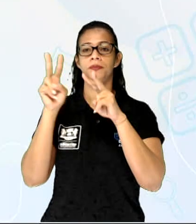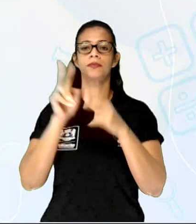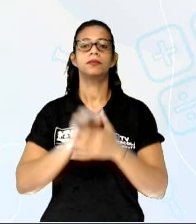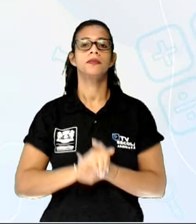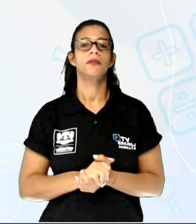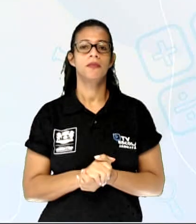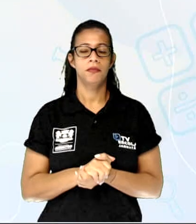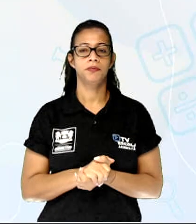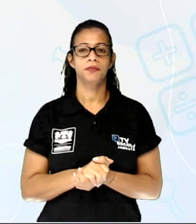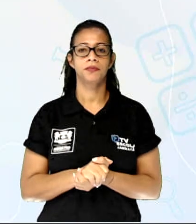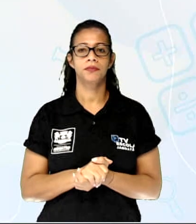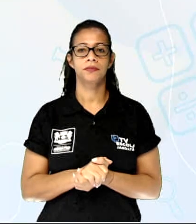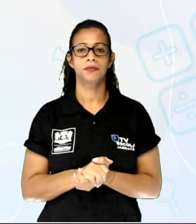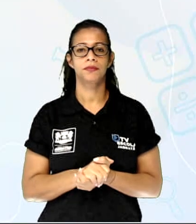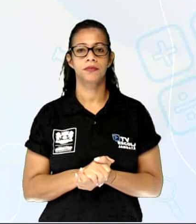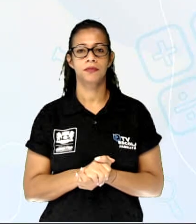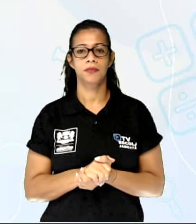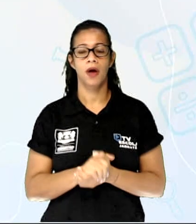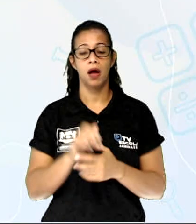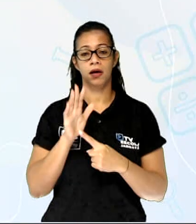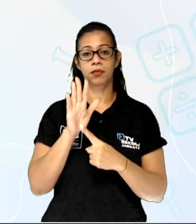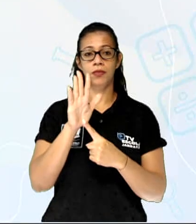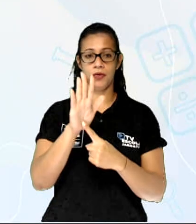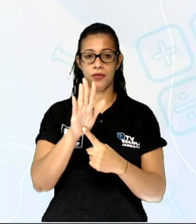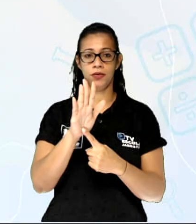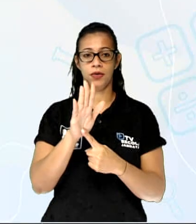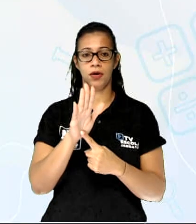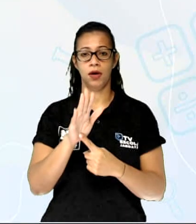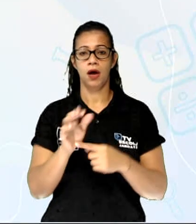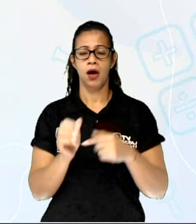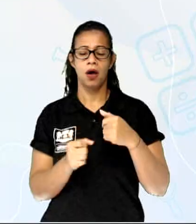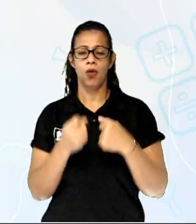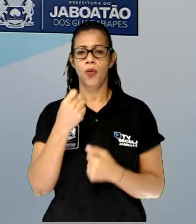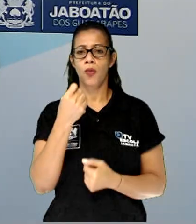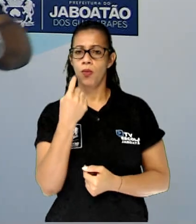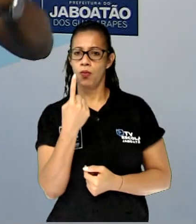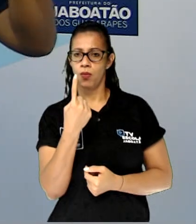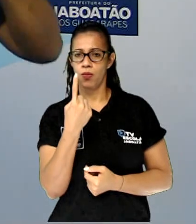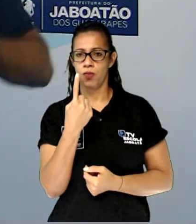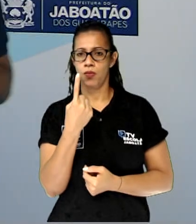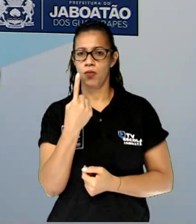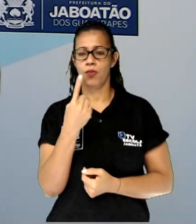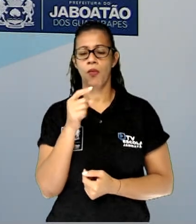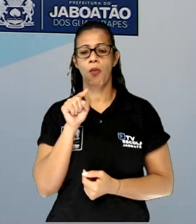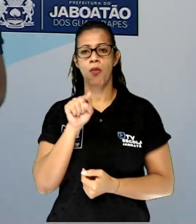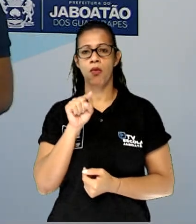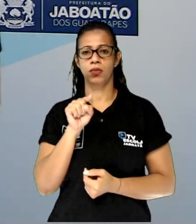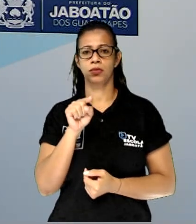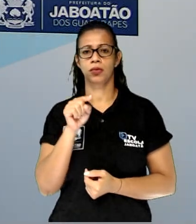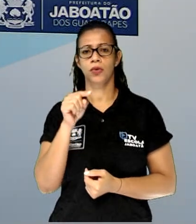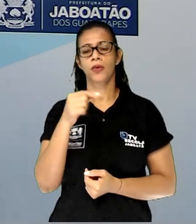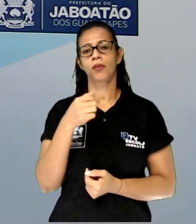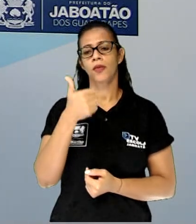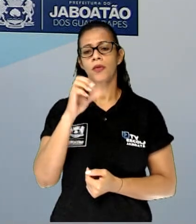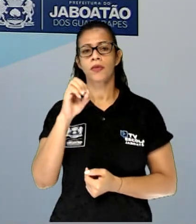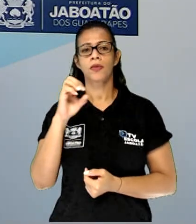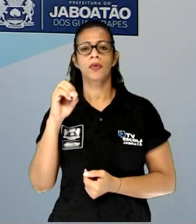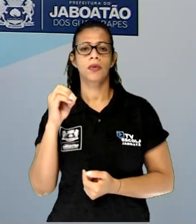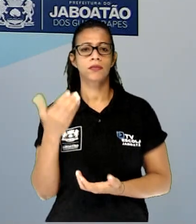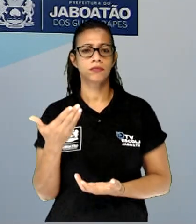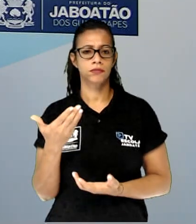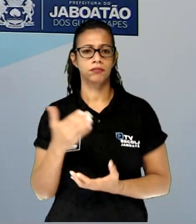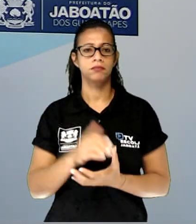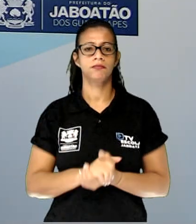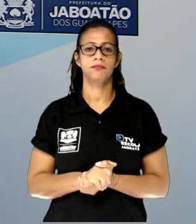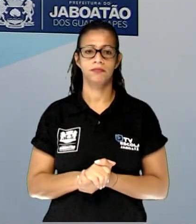aqui diz 1, 2 pontos, 100. Como a gente viu na aula passada, que isso quer dizer o quê? 1 para